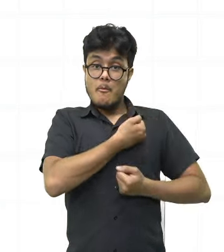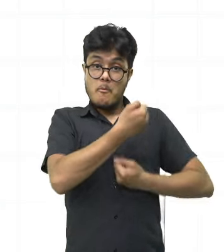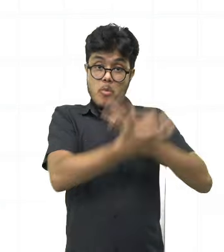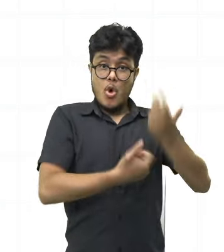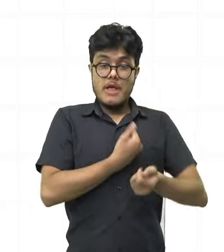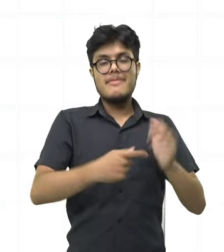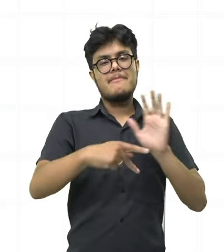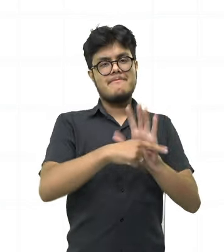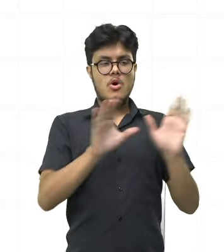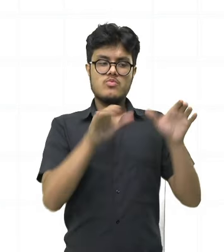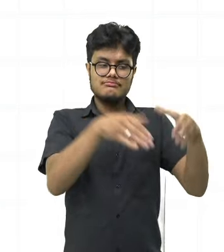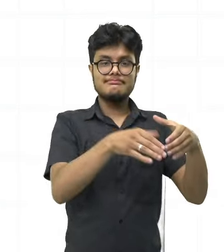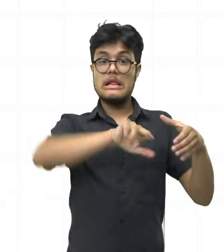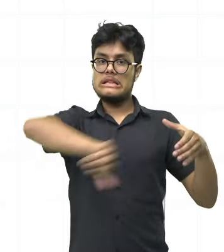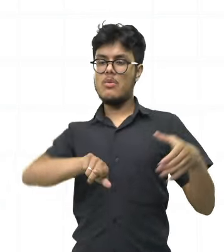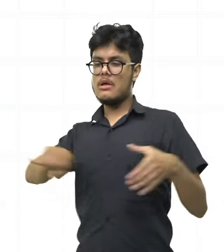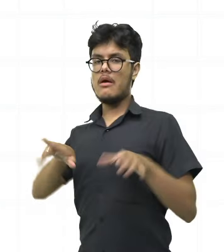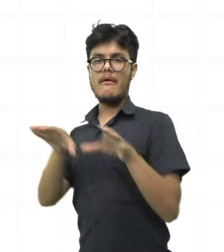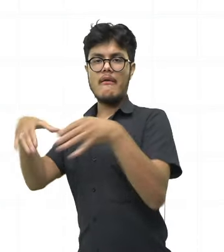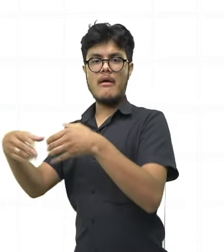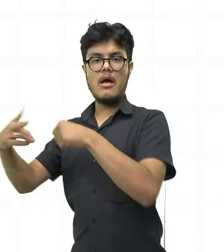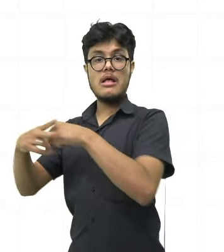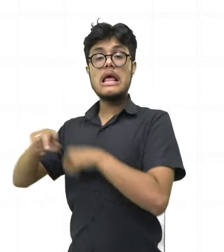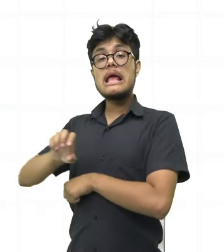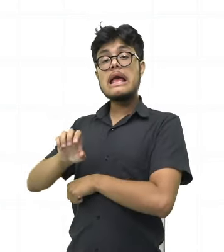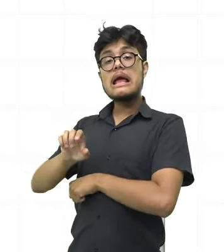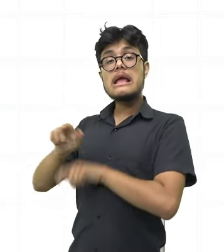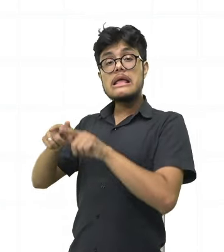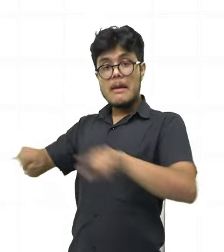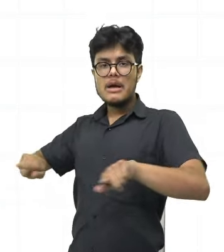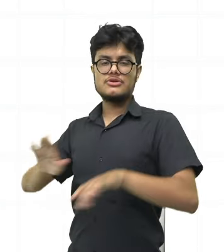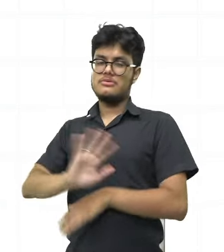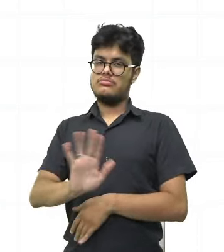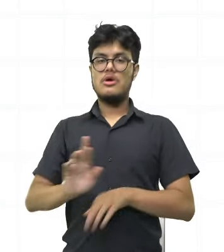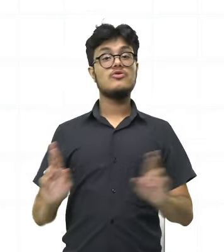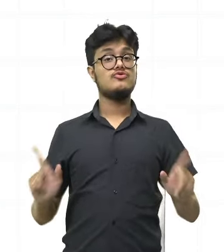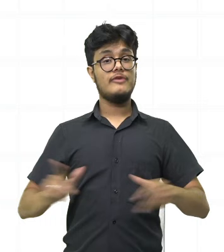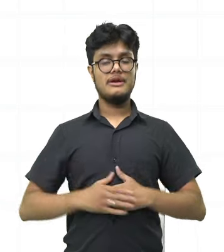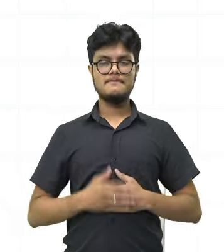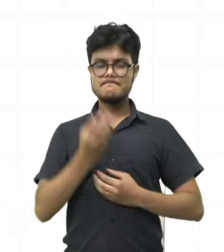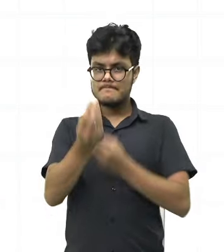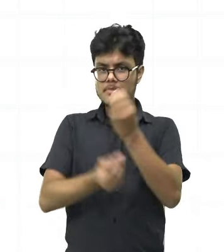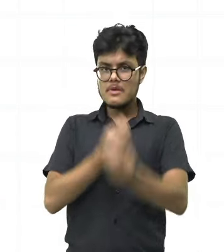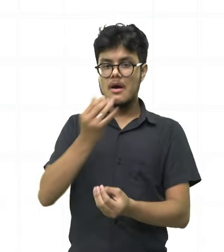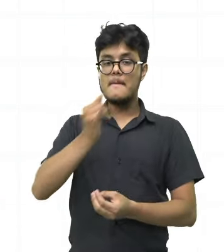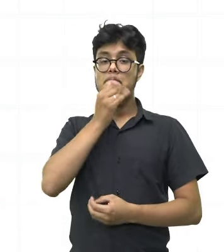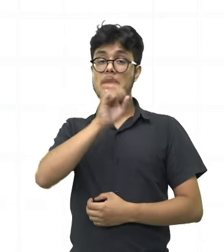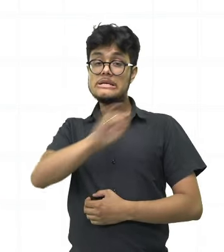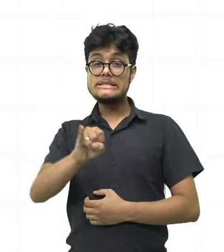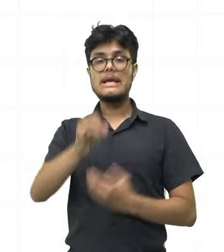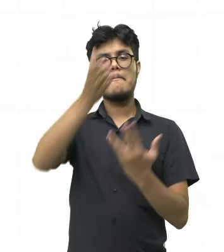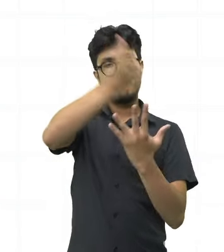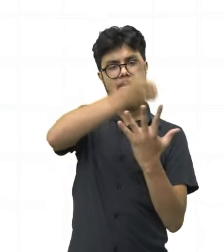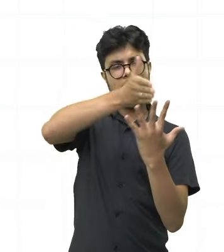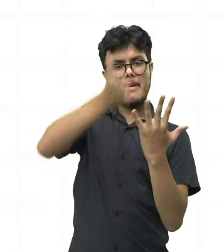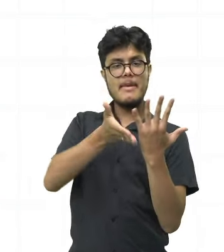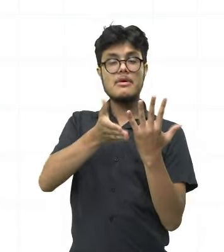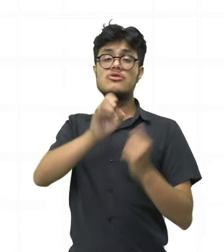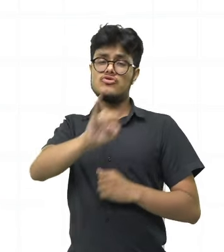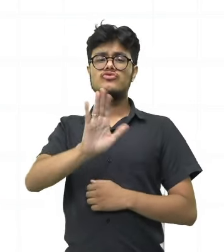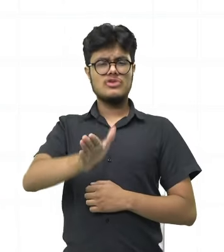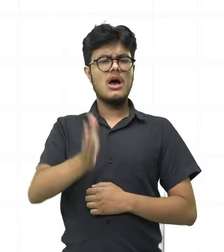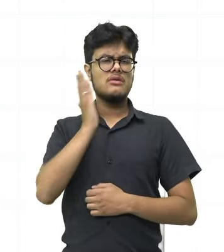as sílabas gramaticais, elas vão fazer de acordo com a separação silábica que a gente